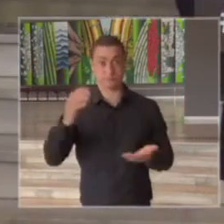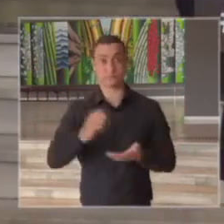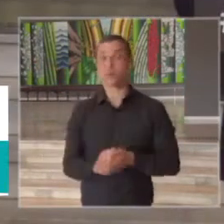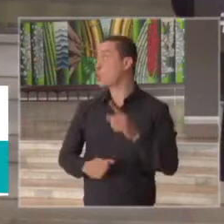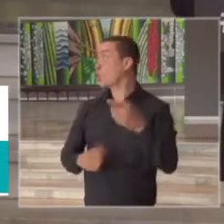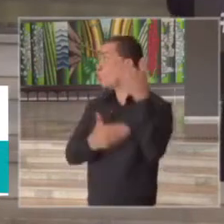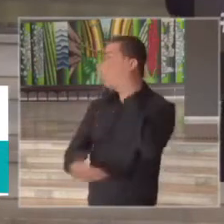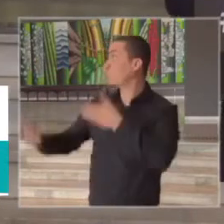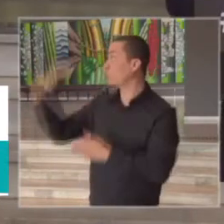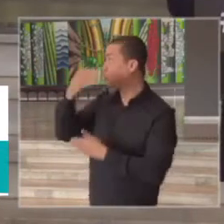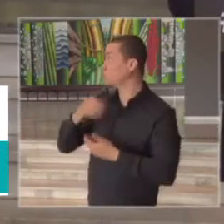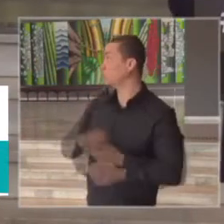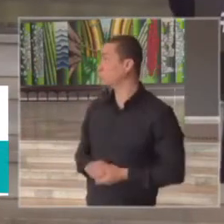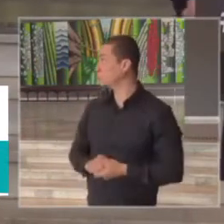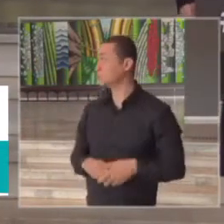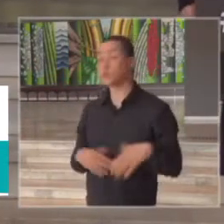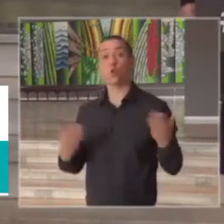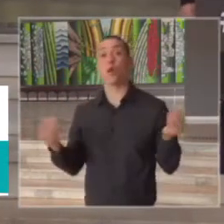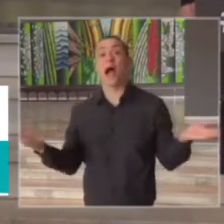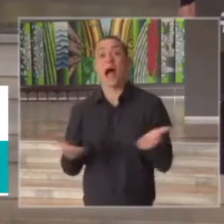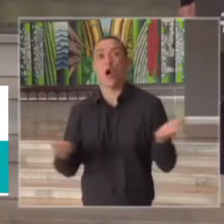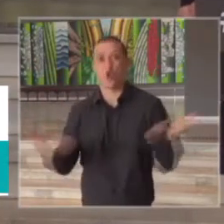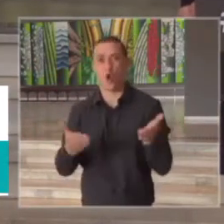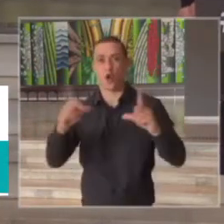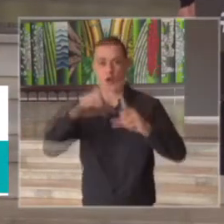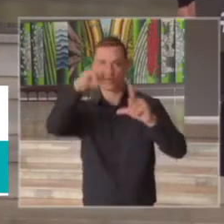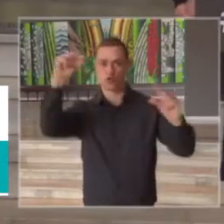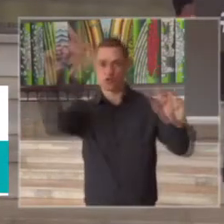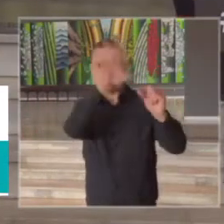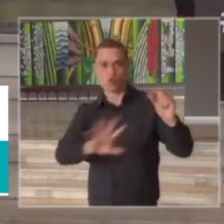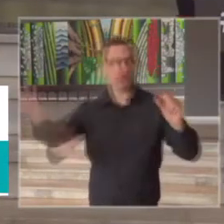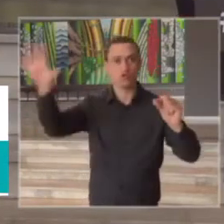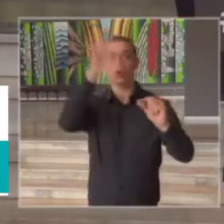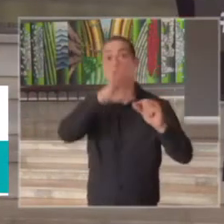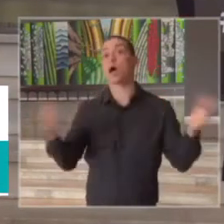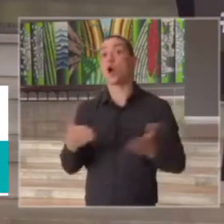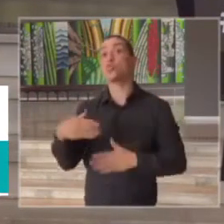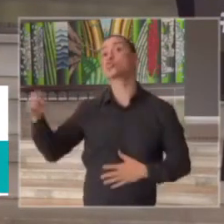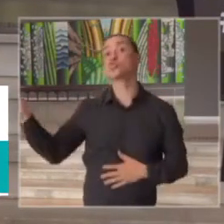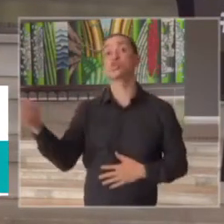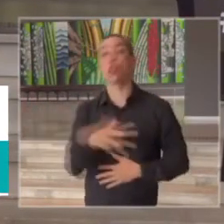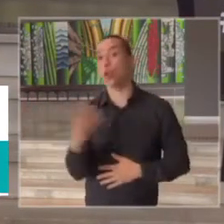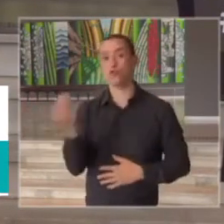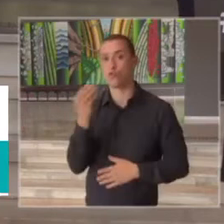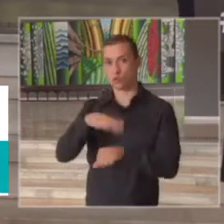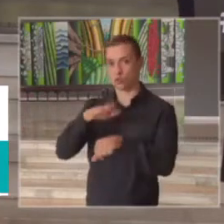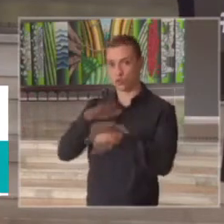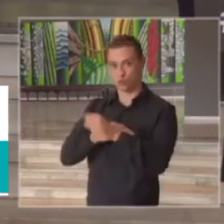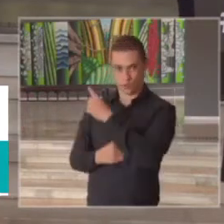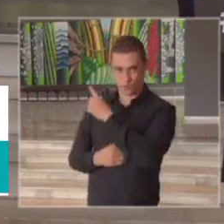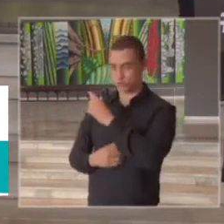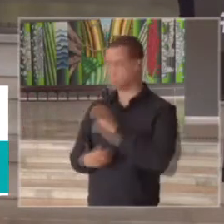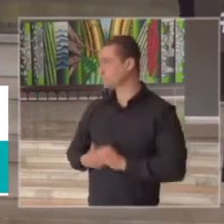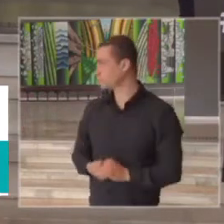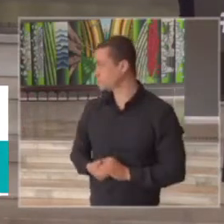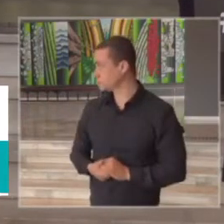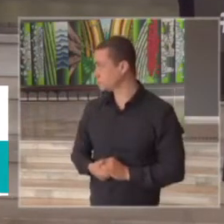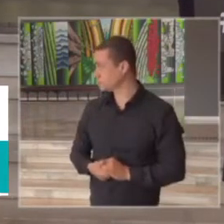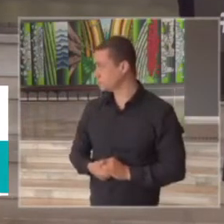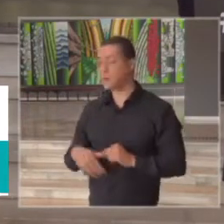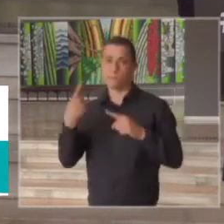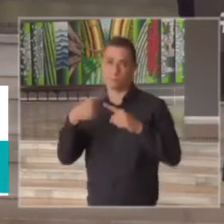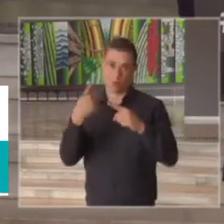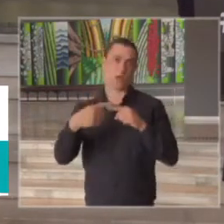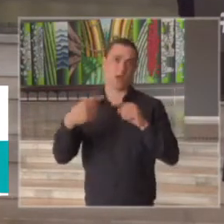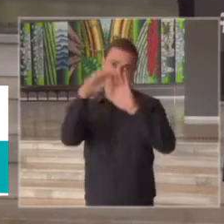próxima página como fica a nossa atualização extraordinária da classificação dado